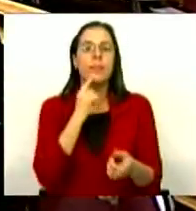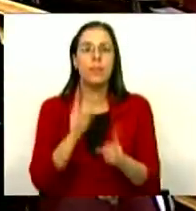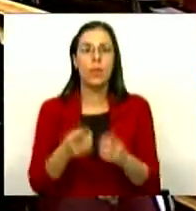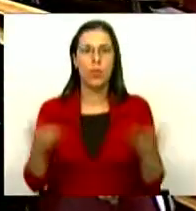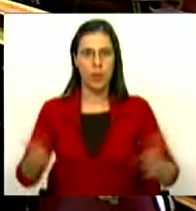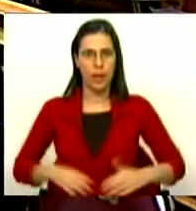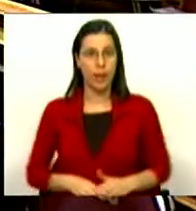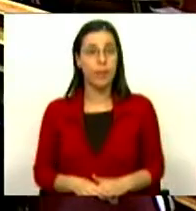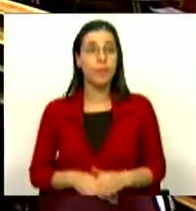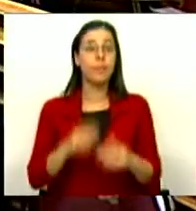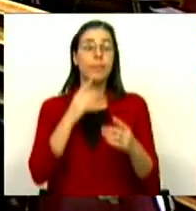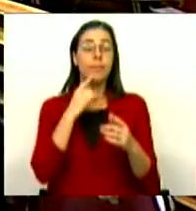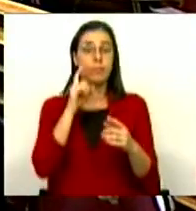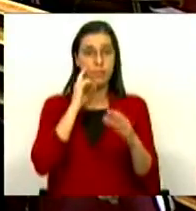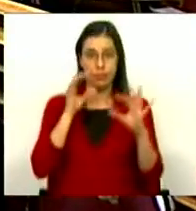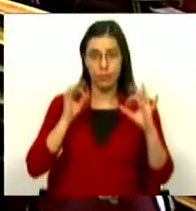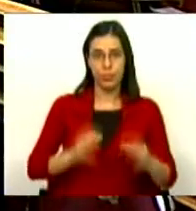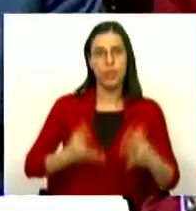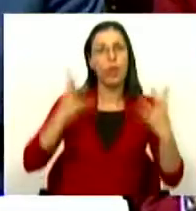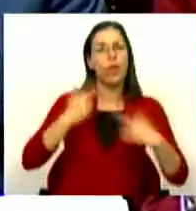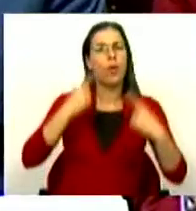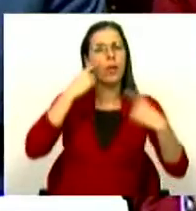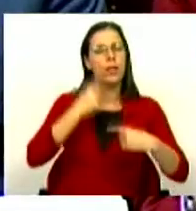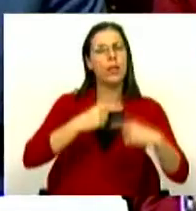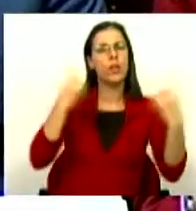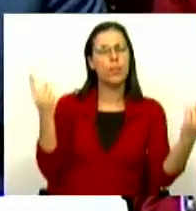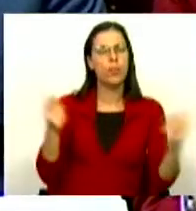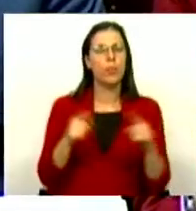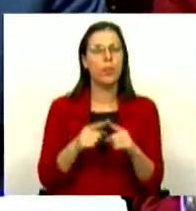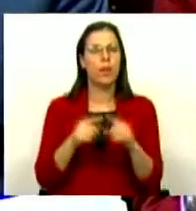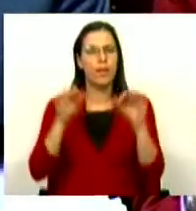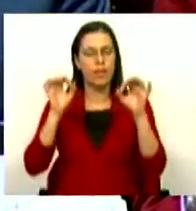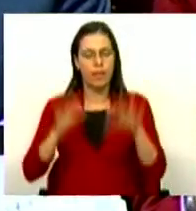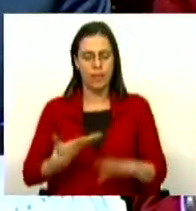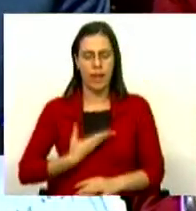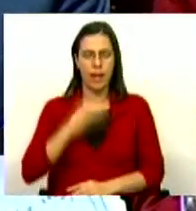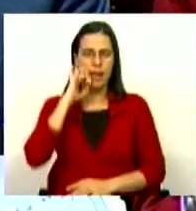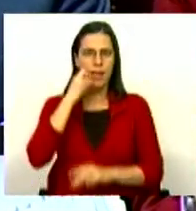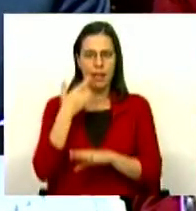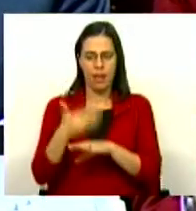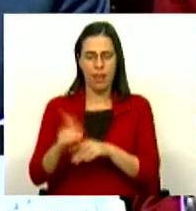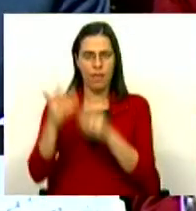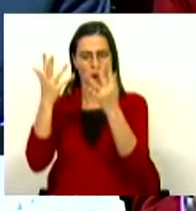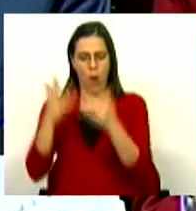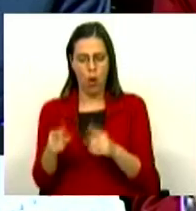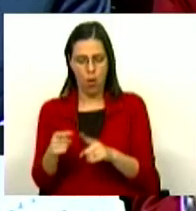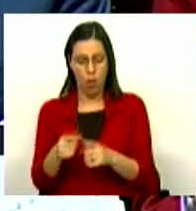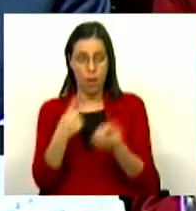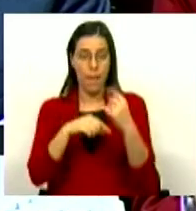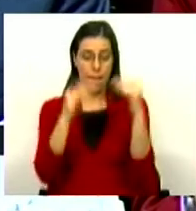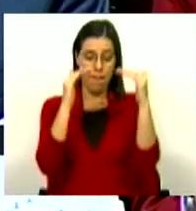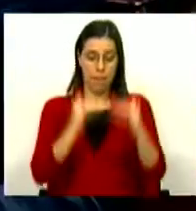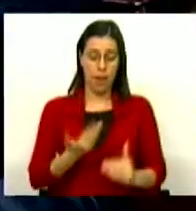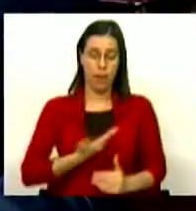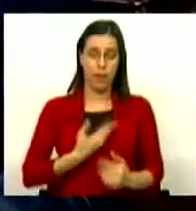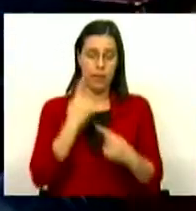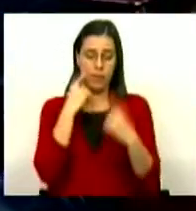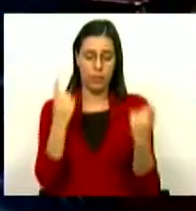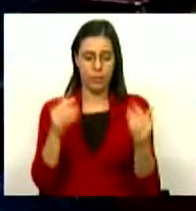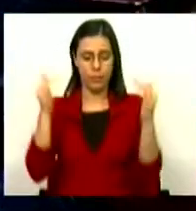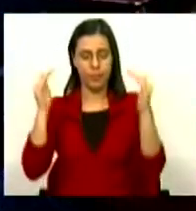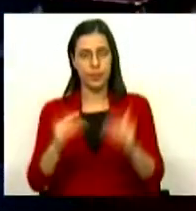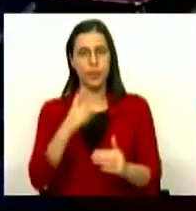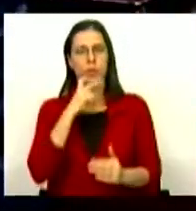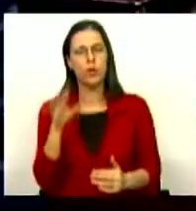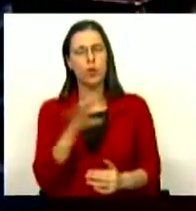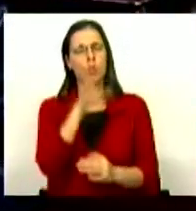Significa que a consolidação das contas públicas, o fim do déficit orçamental, a diminuição da dívida pública e a diminuição